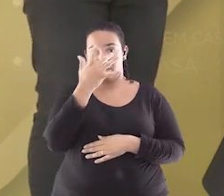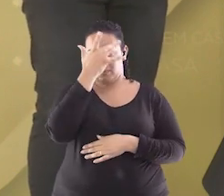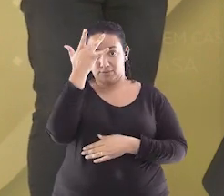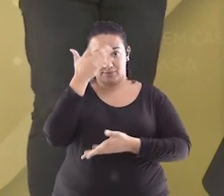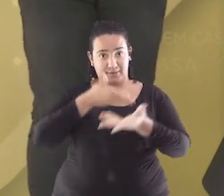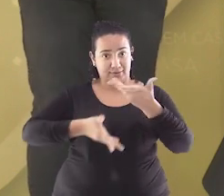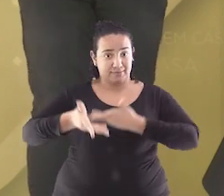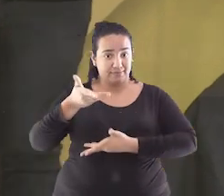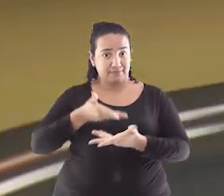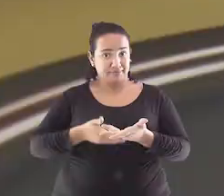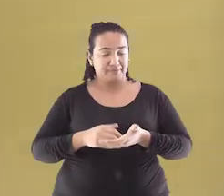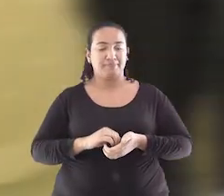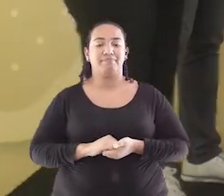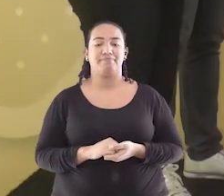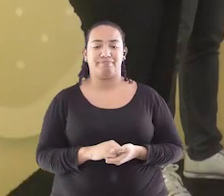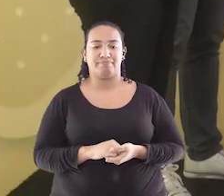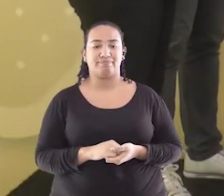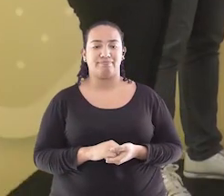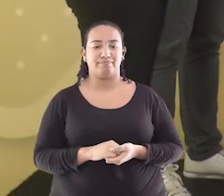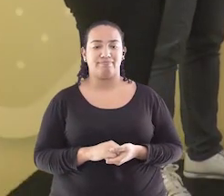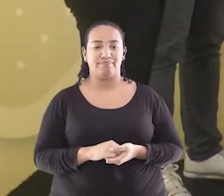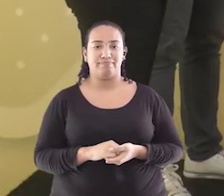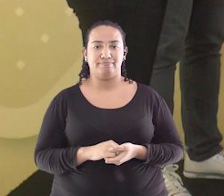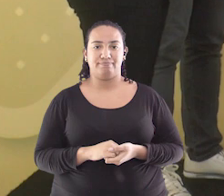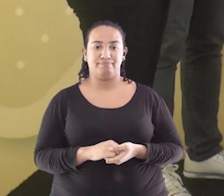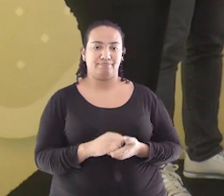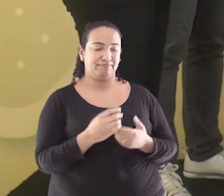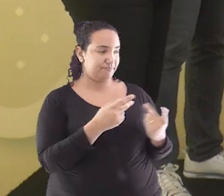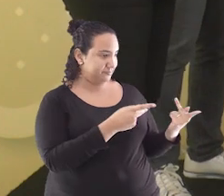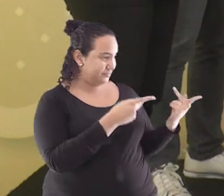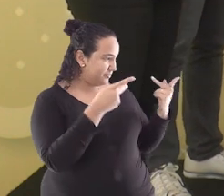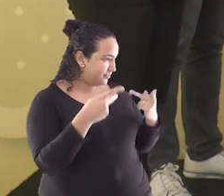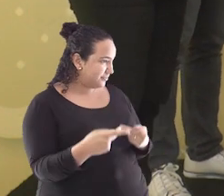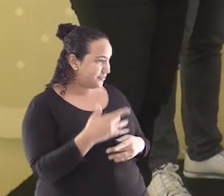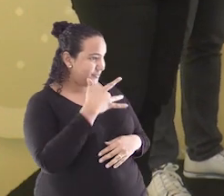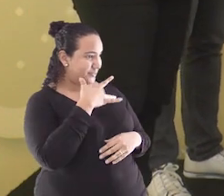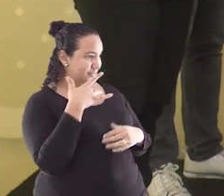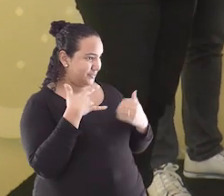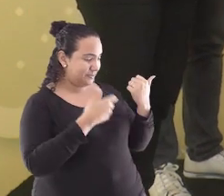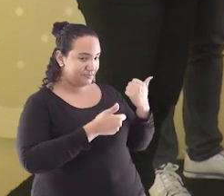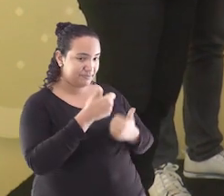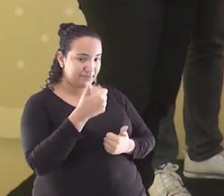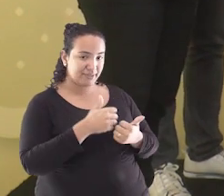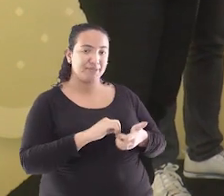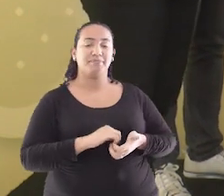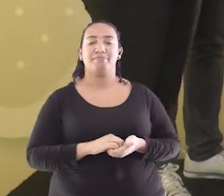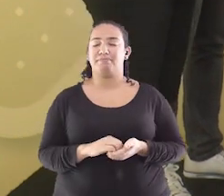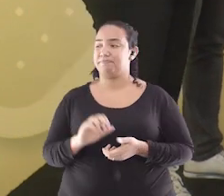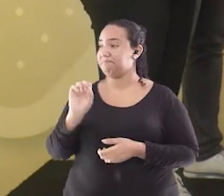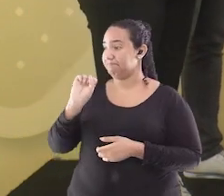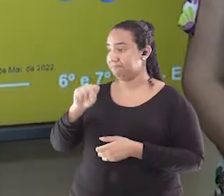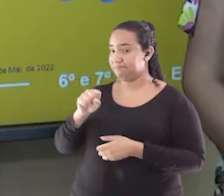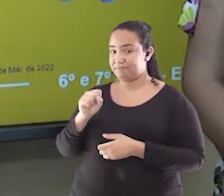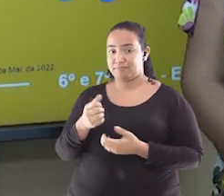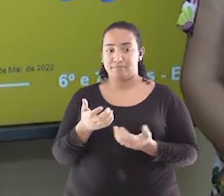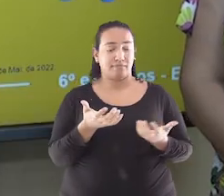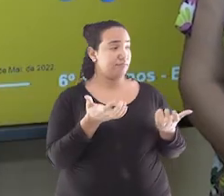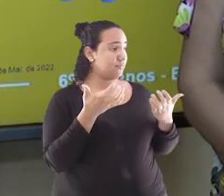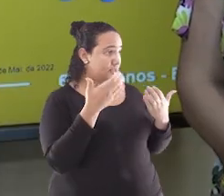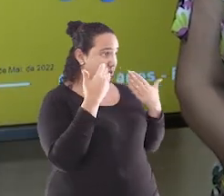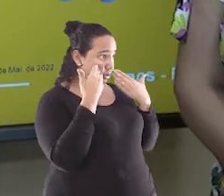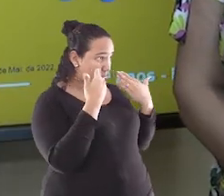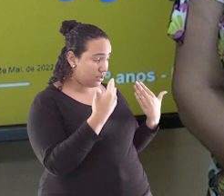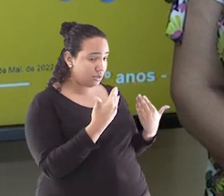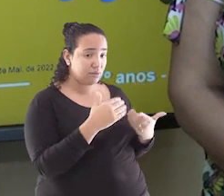nosso jogo de hoje. Sejam bem-vindas! Tudo bem com vocês? Sim! Gostaria que vocês se apresentassem para o